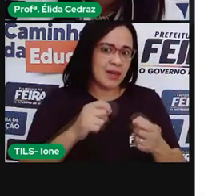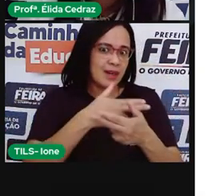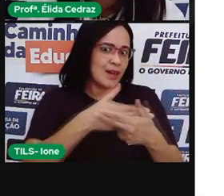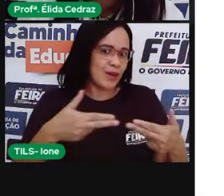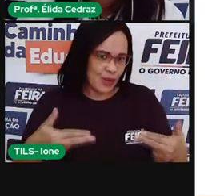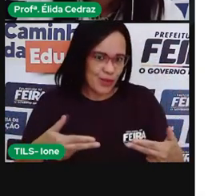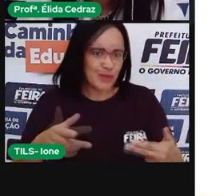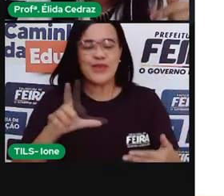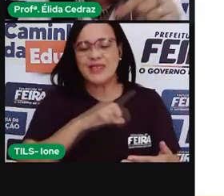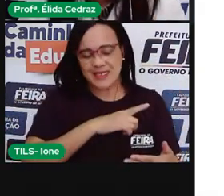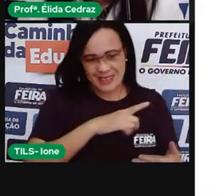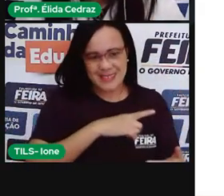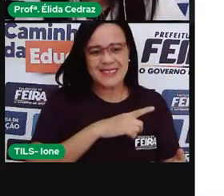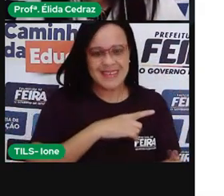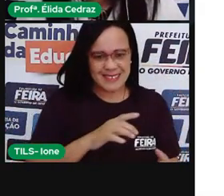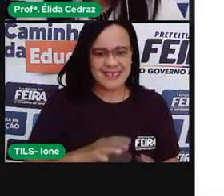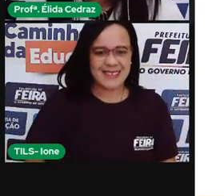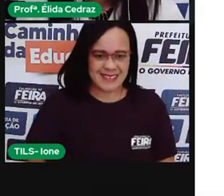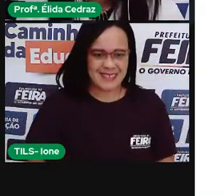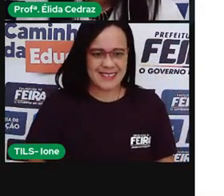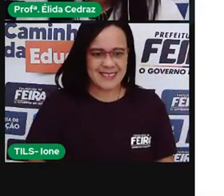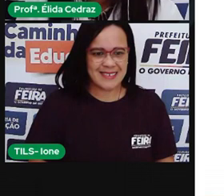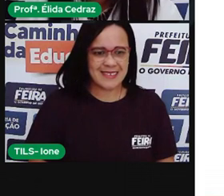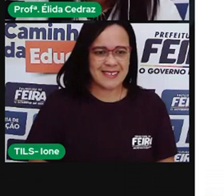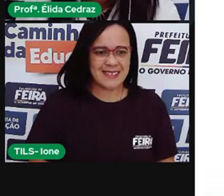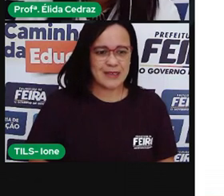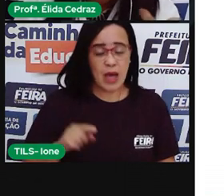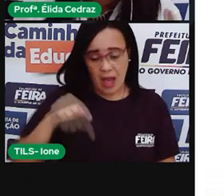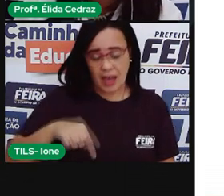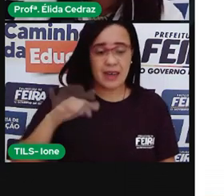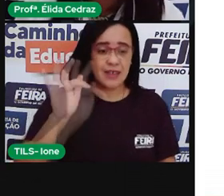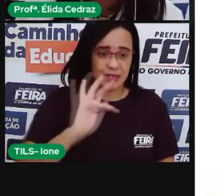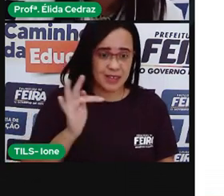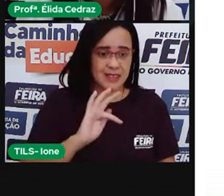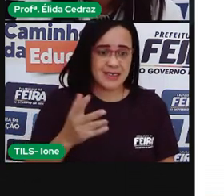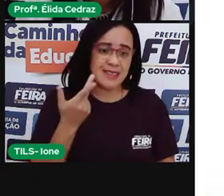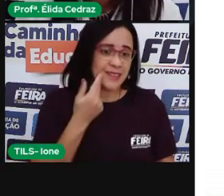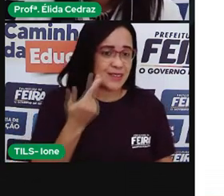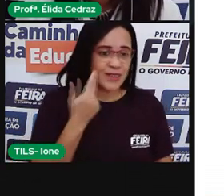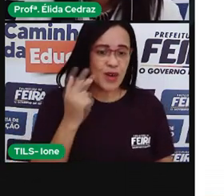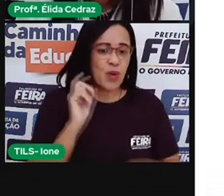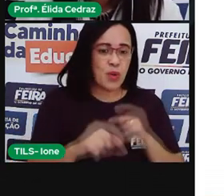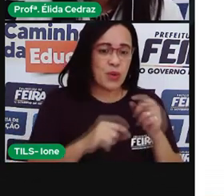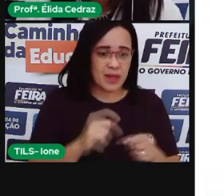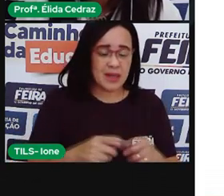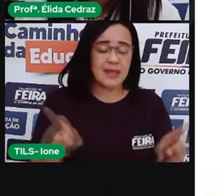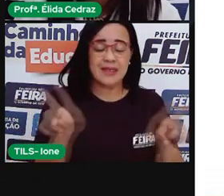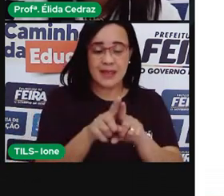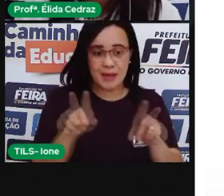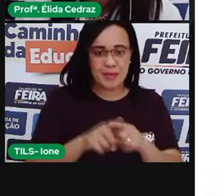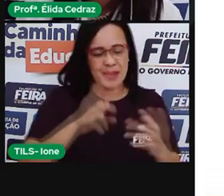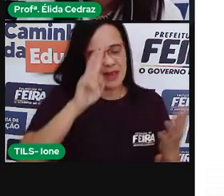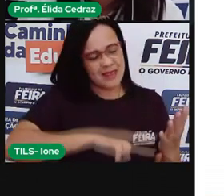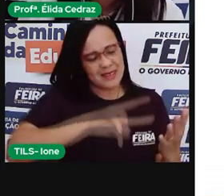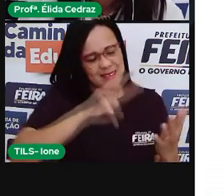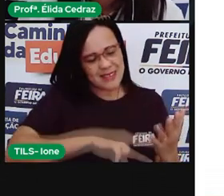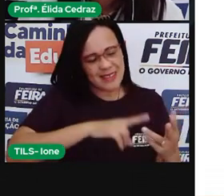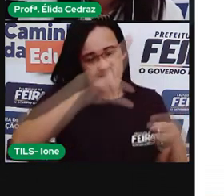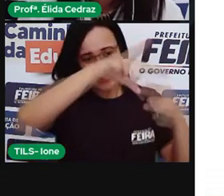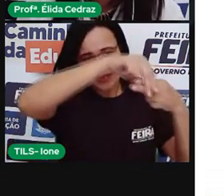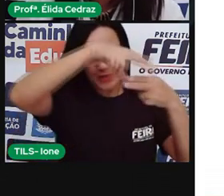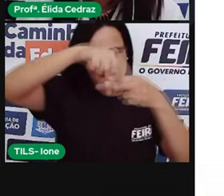reisados, que é comum aqui na nossa região. Temos a literatura de cordel, o frevo,